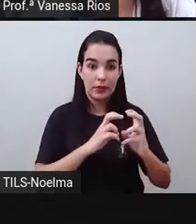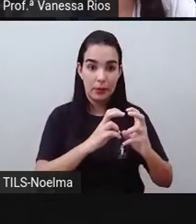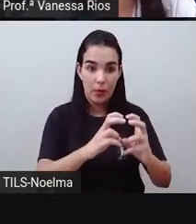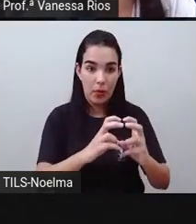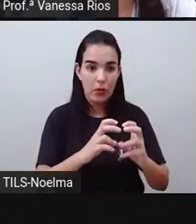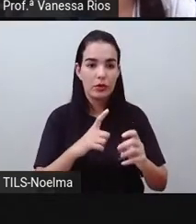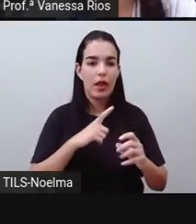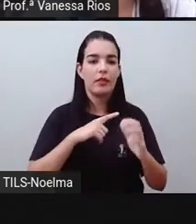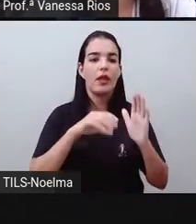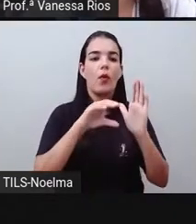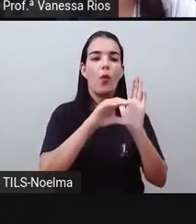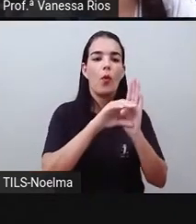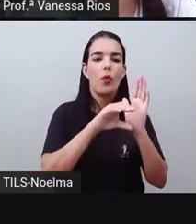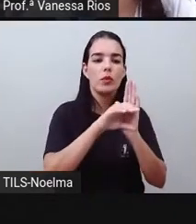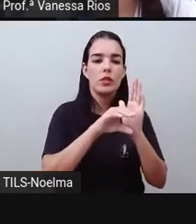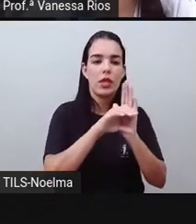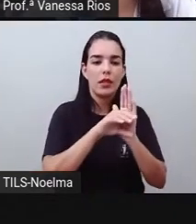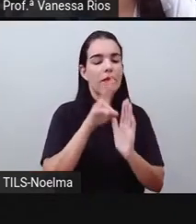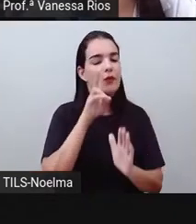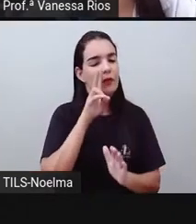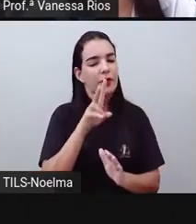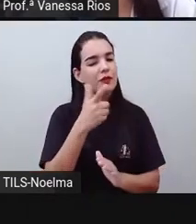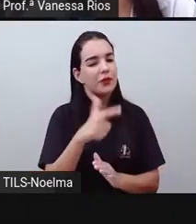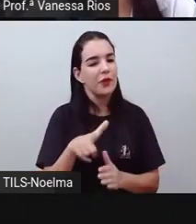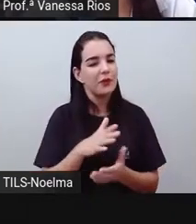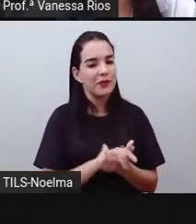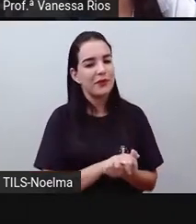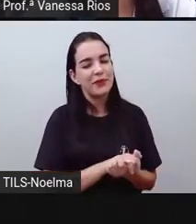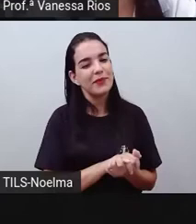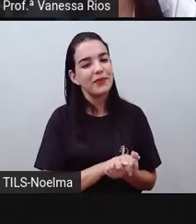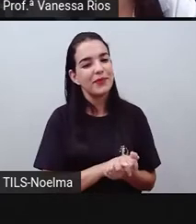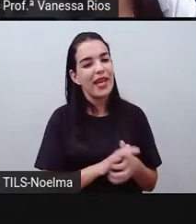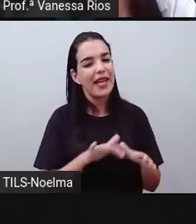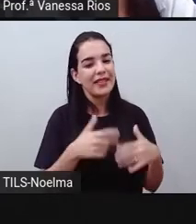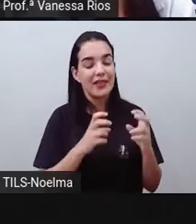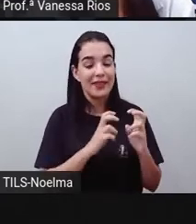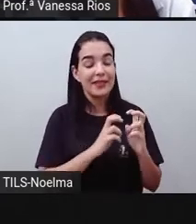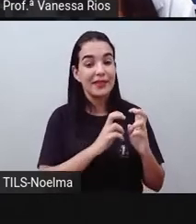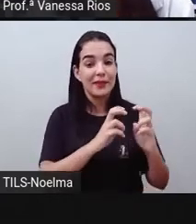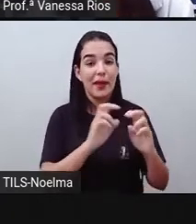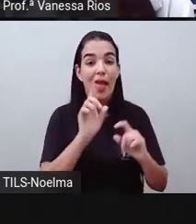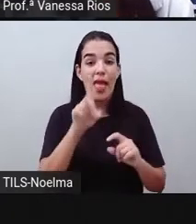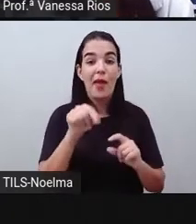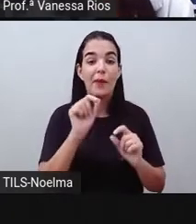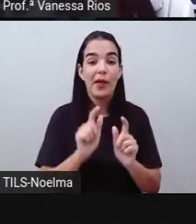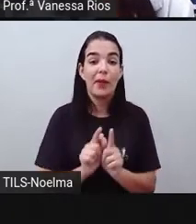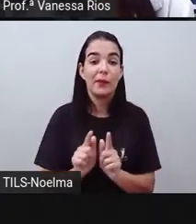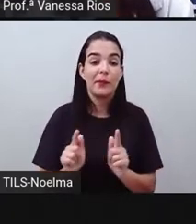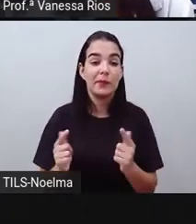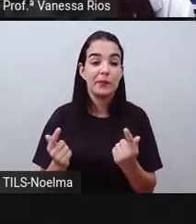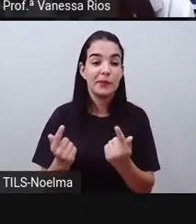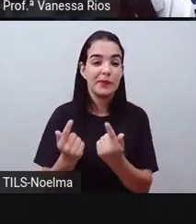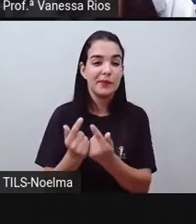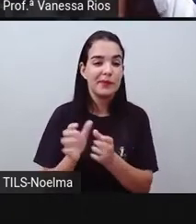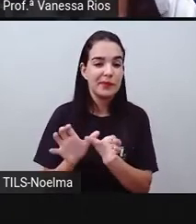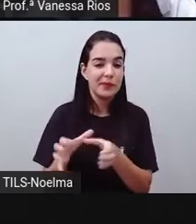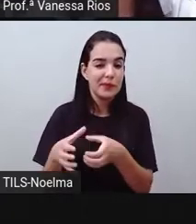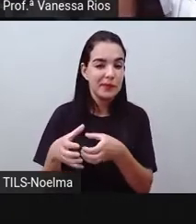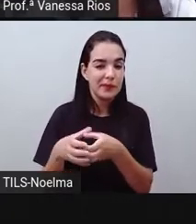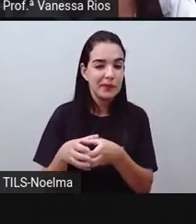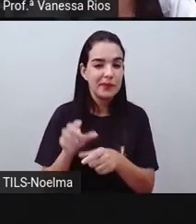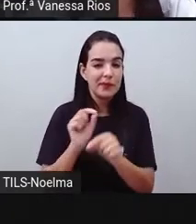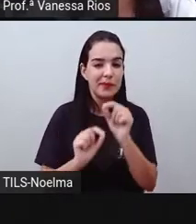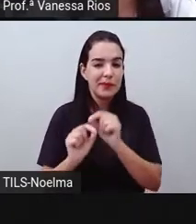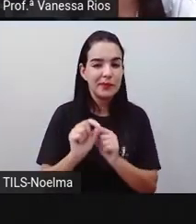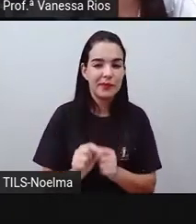trouxe o conceito aqui para a gente revisar. Os transportes correspondem ao conjunto de materiais e instrumentos técnicos